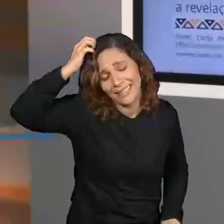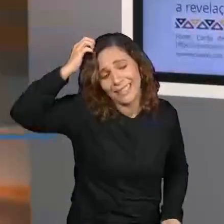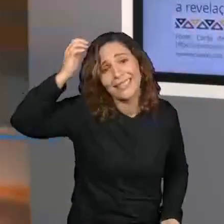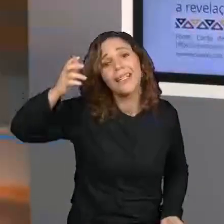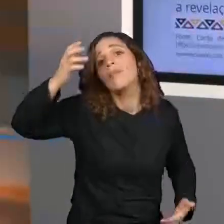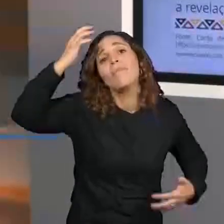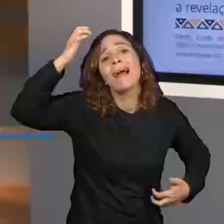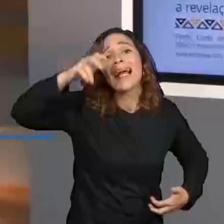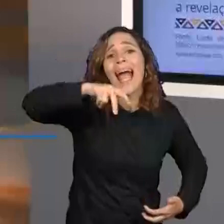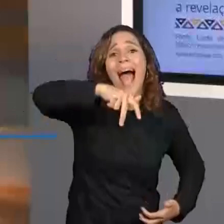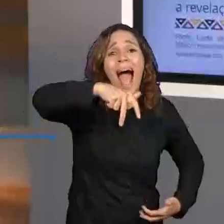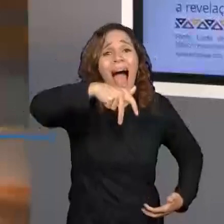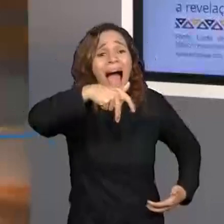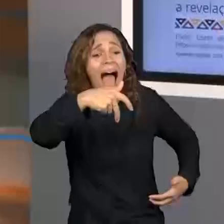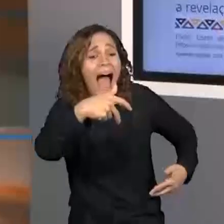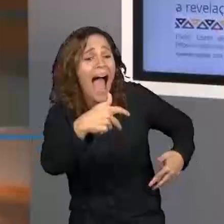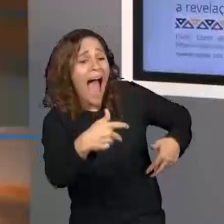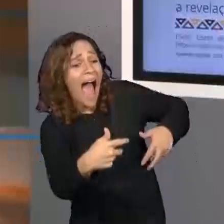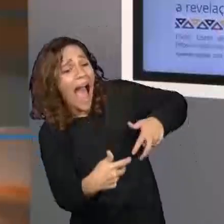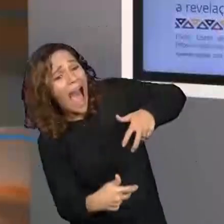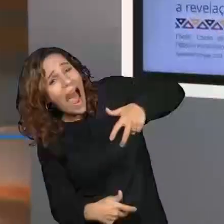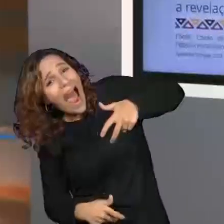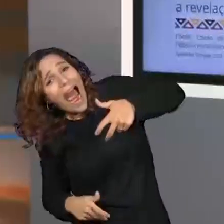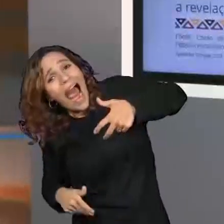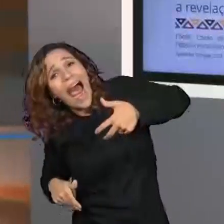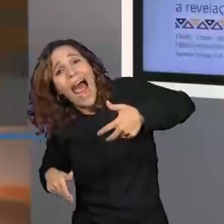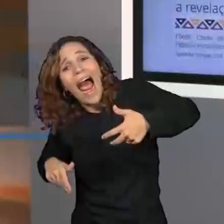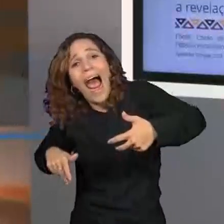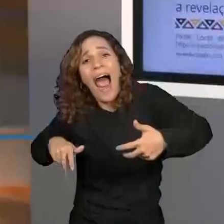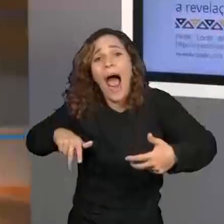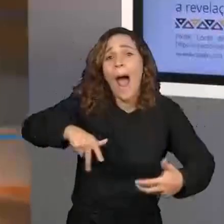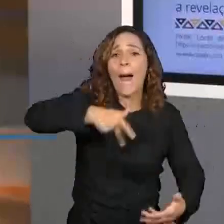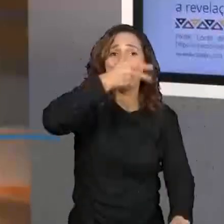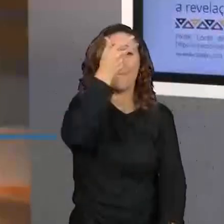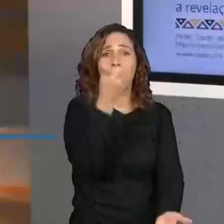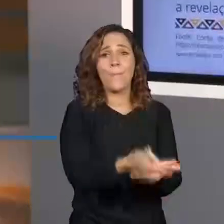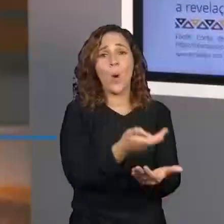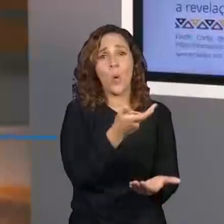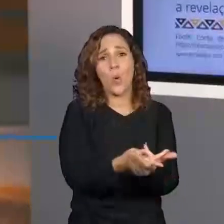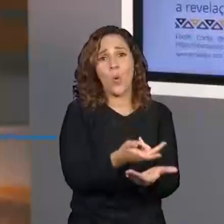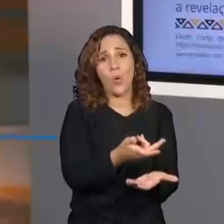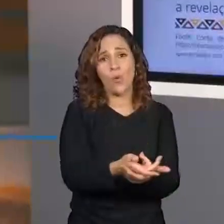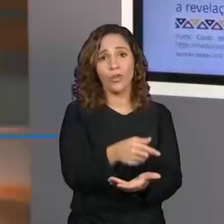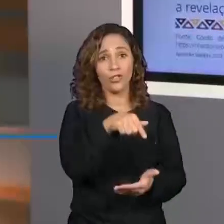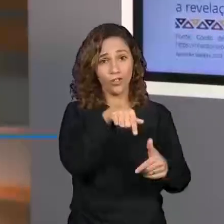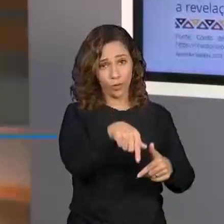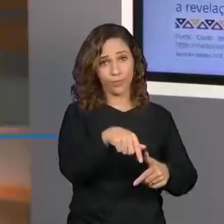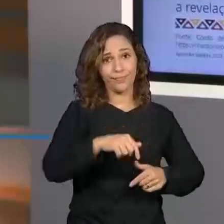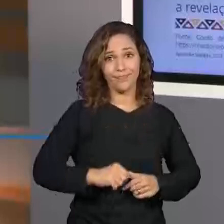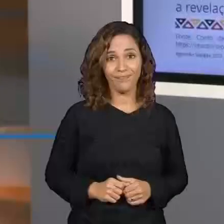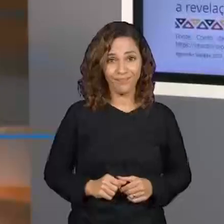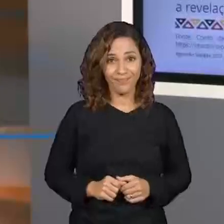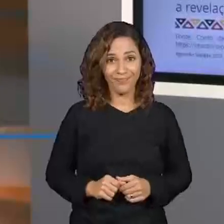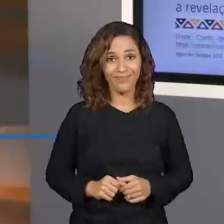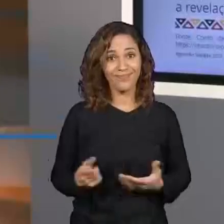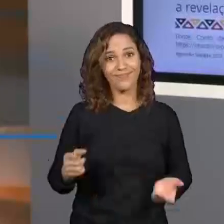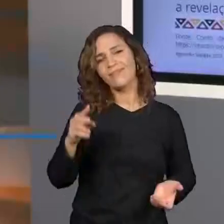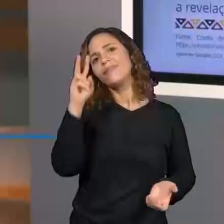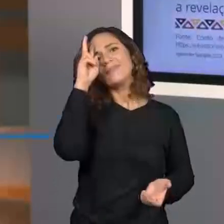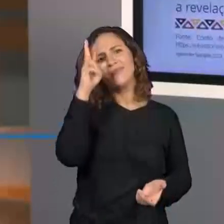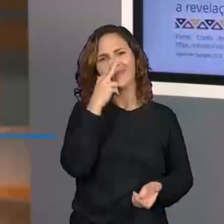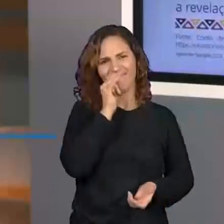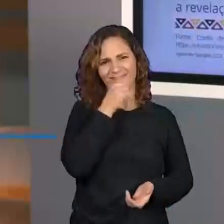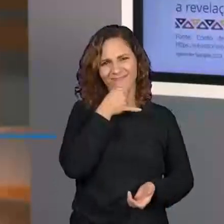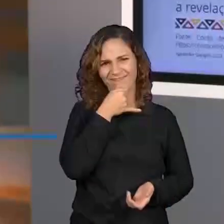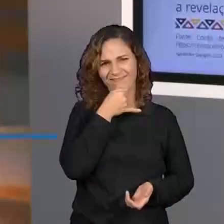foi caindo, caindo, caindo, caindo, caindo, caindo se esborrachou no chão. Essa história parece um pouco